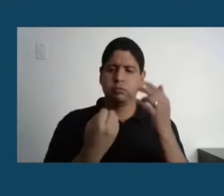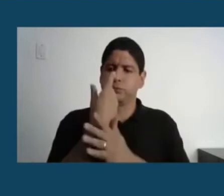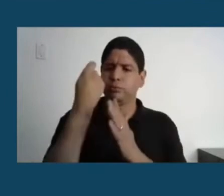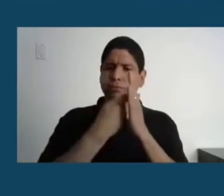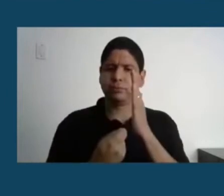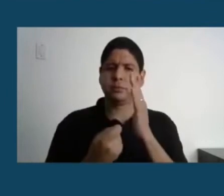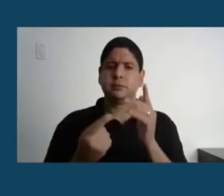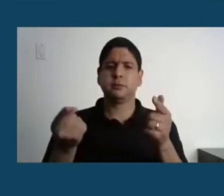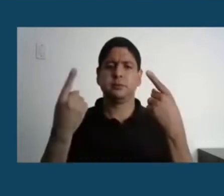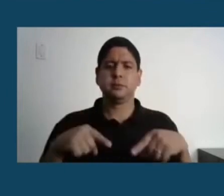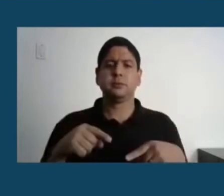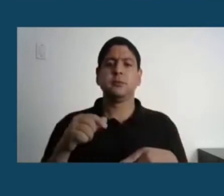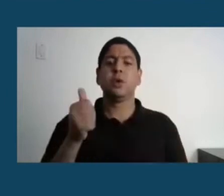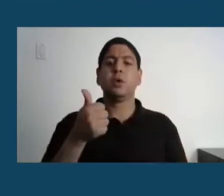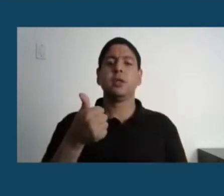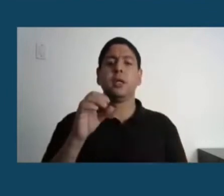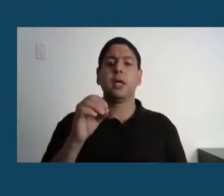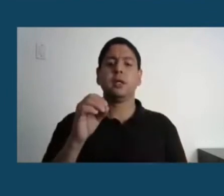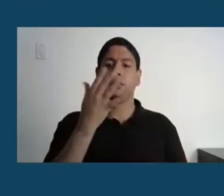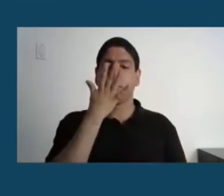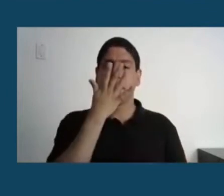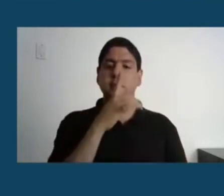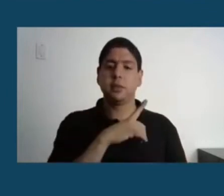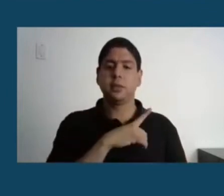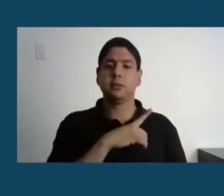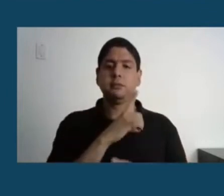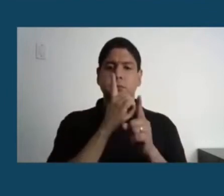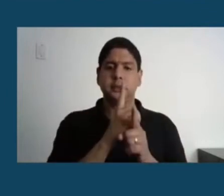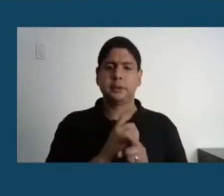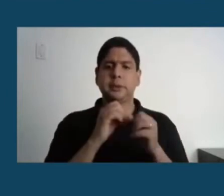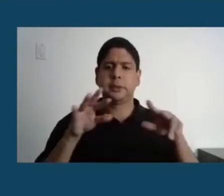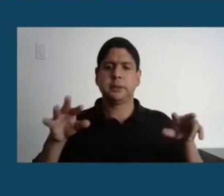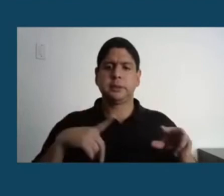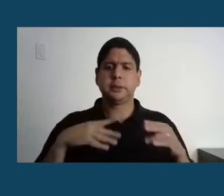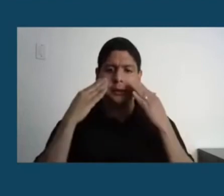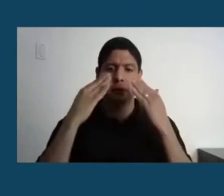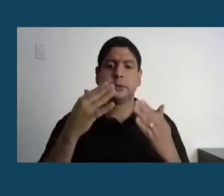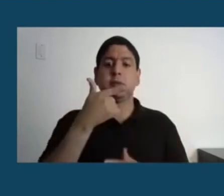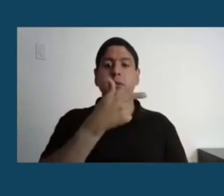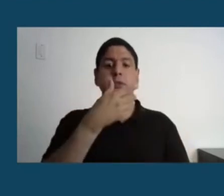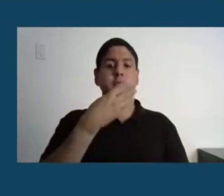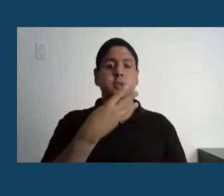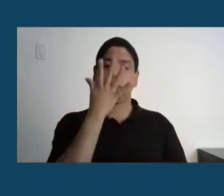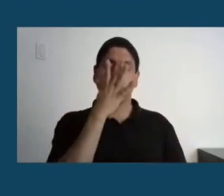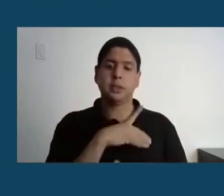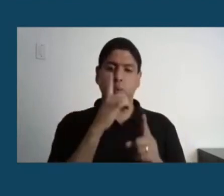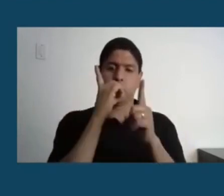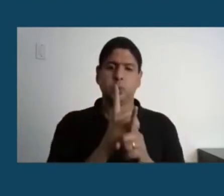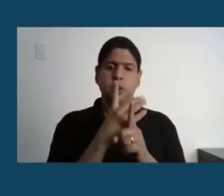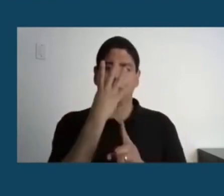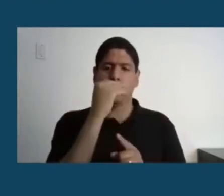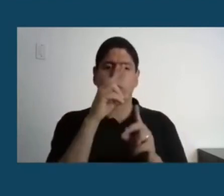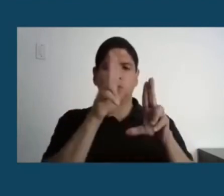caso foi confirmado. Aqui há essa foto histórica com o professor Amil Cartanuri, que muitos daqui conhecem,